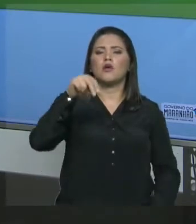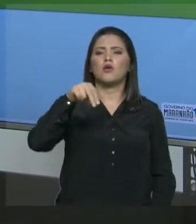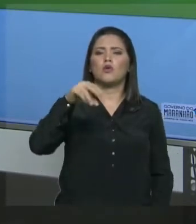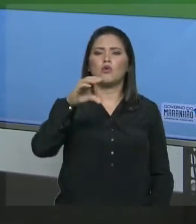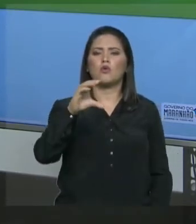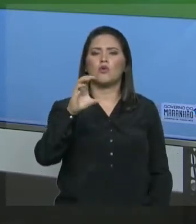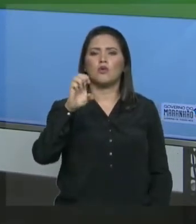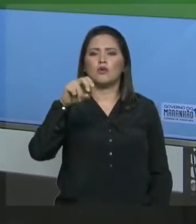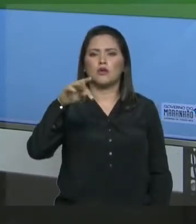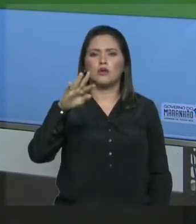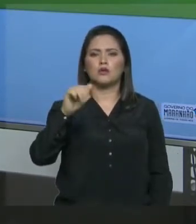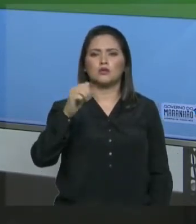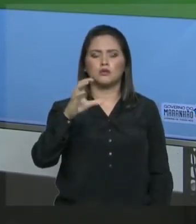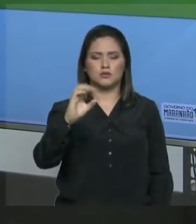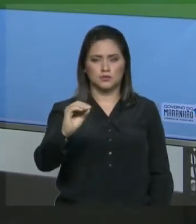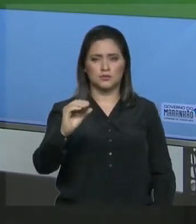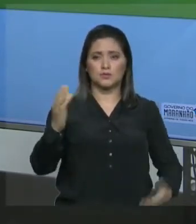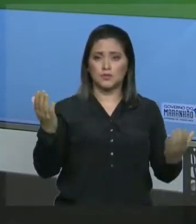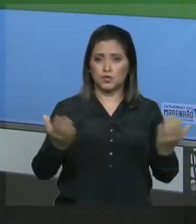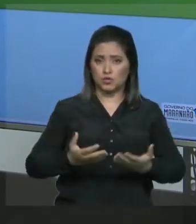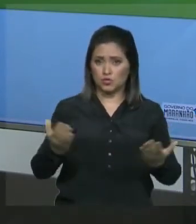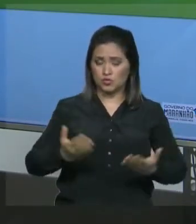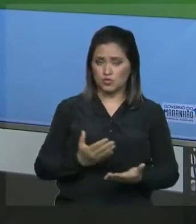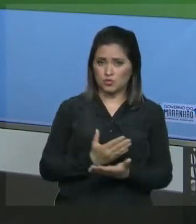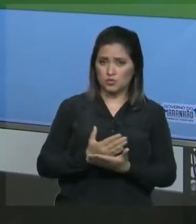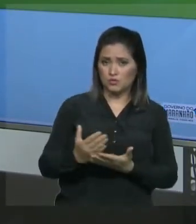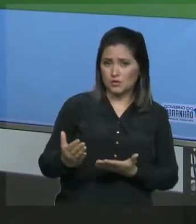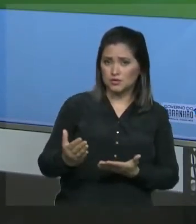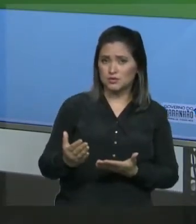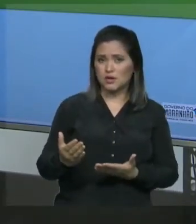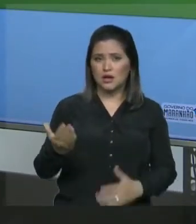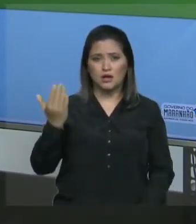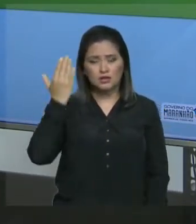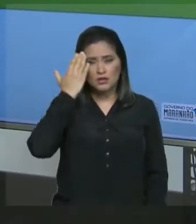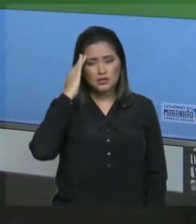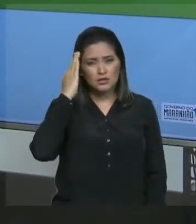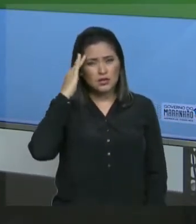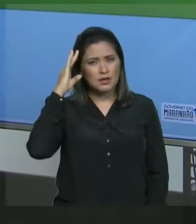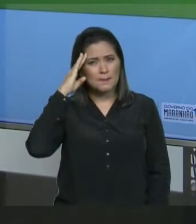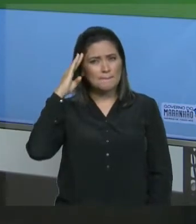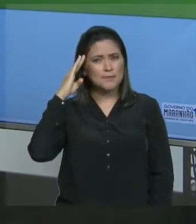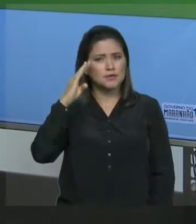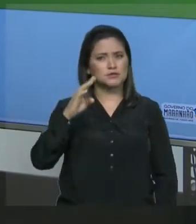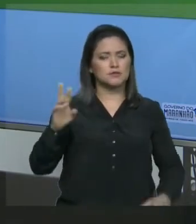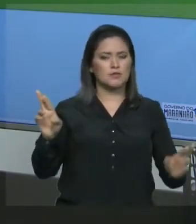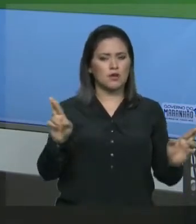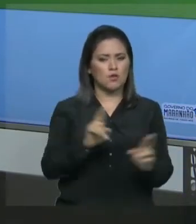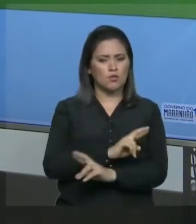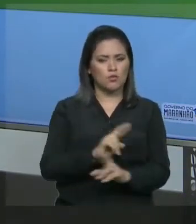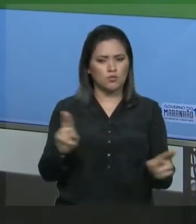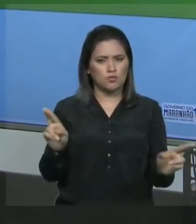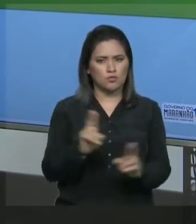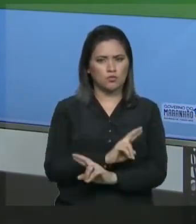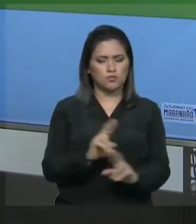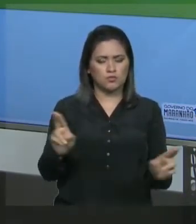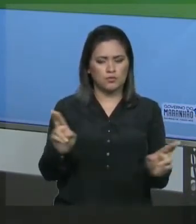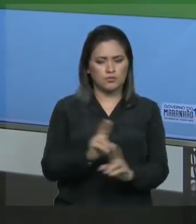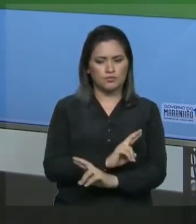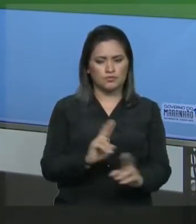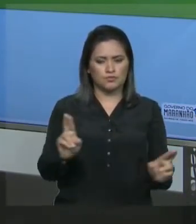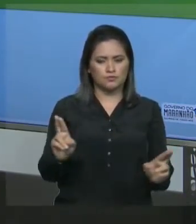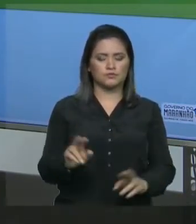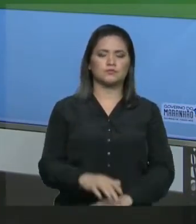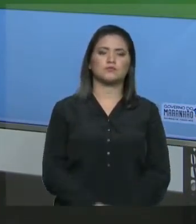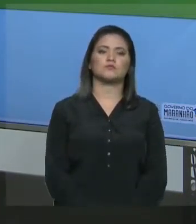Então, nós hoje vamos começar a ver algumas, as principais relações entre as partes de uma